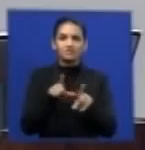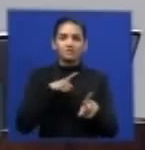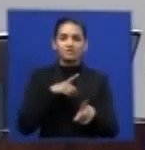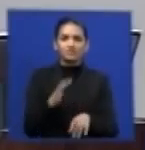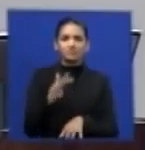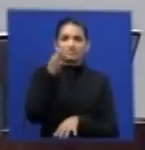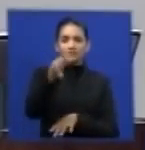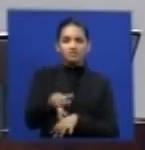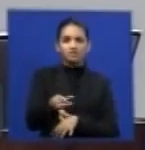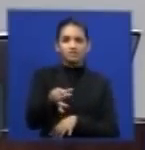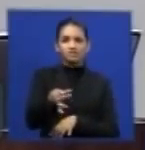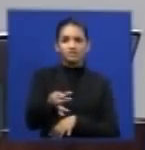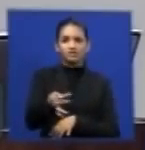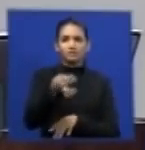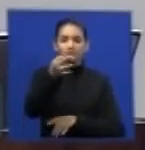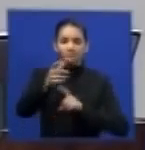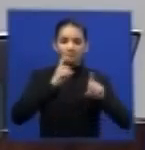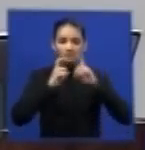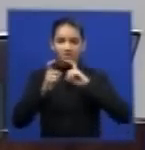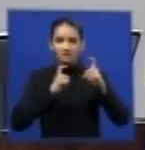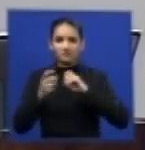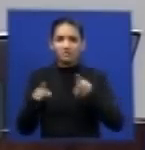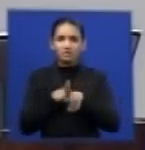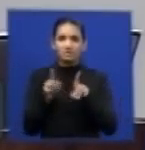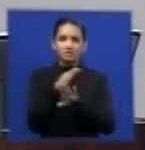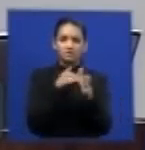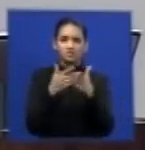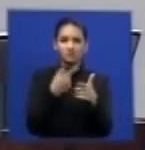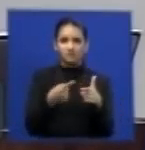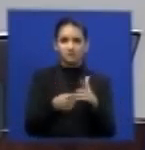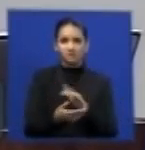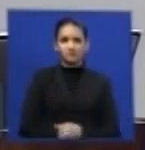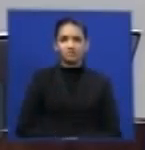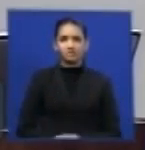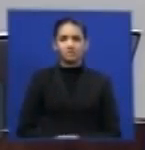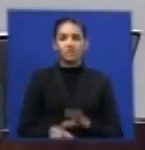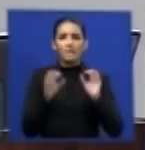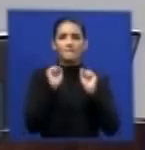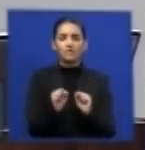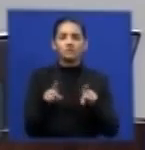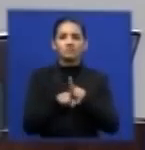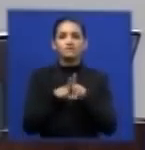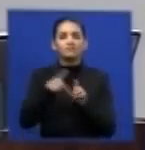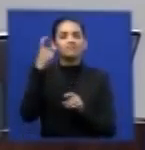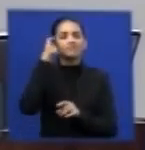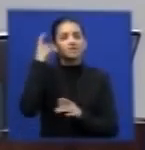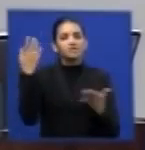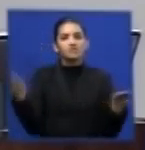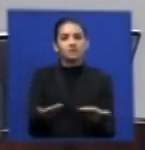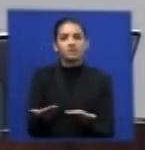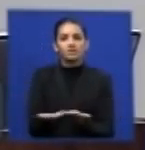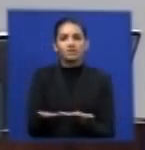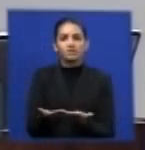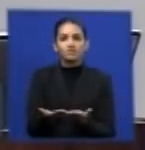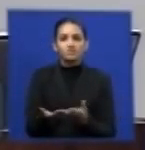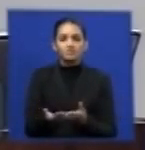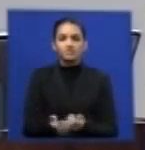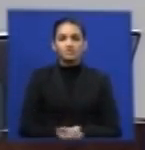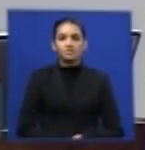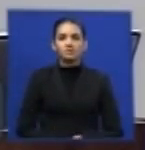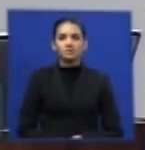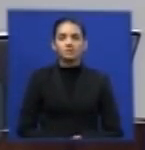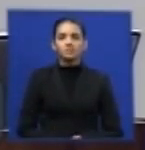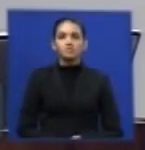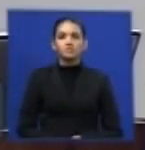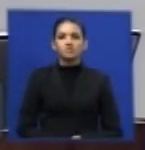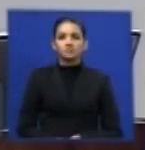gerenciamento dessas consequências é possível pensarmos aí a partir dessa premissa de que